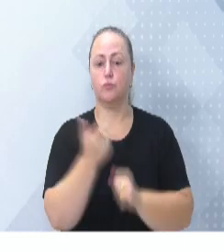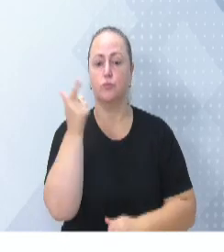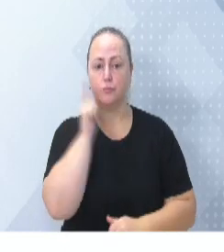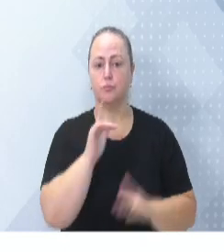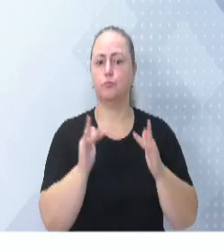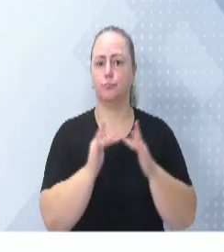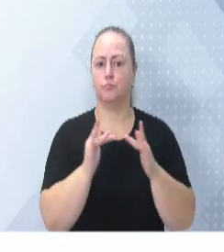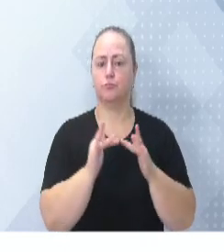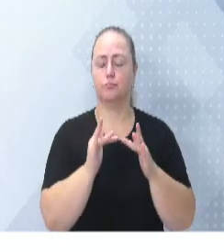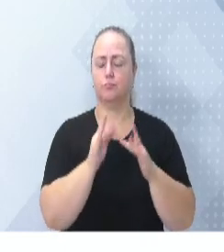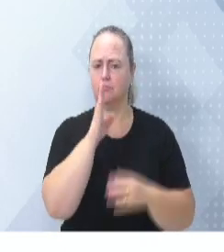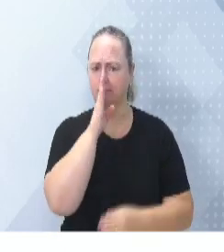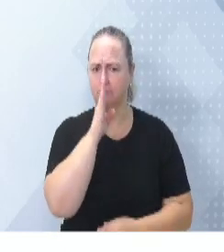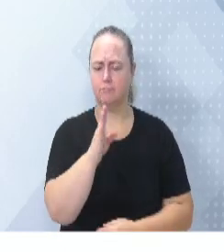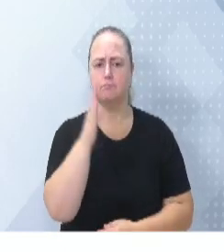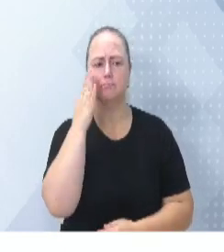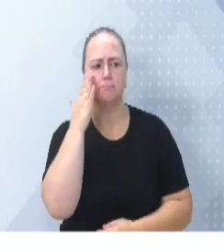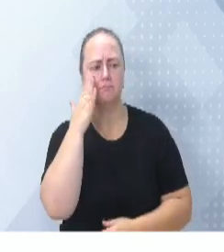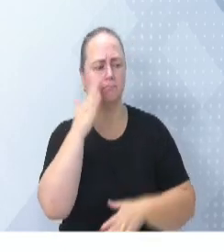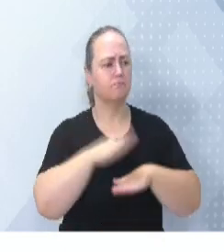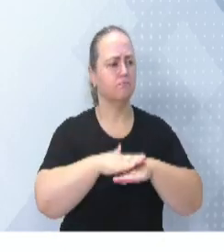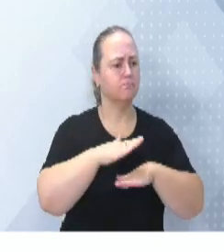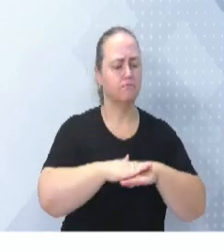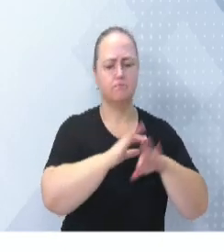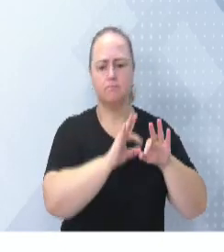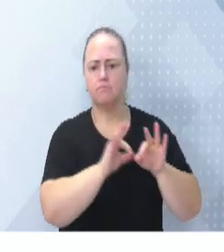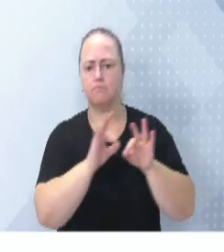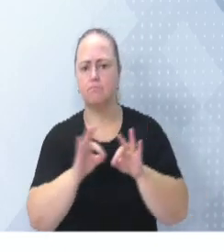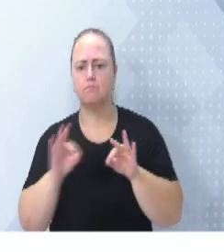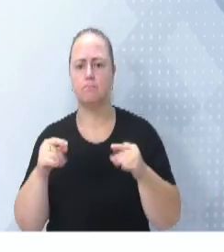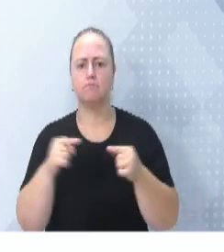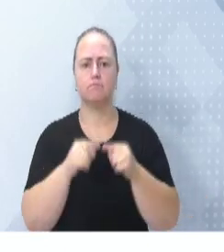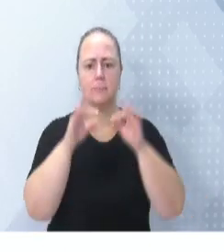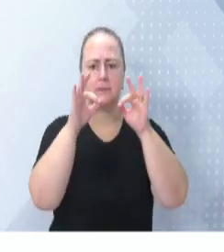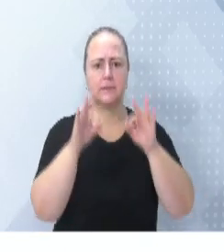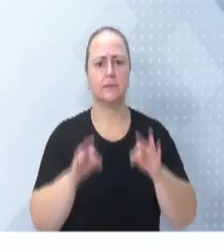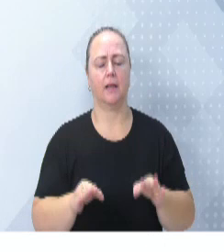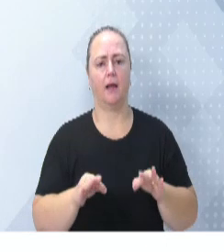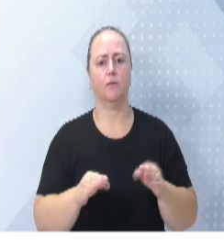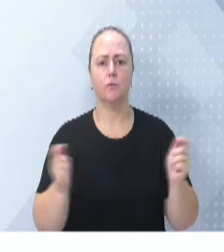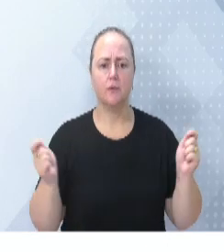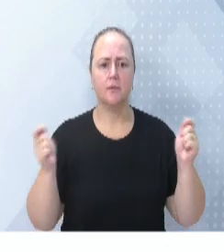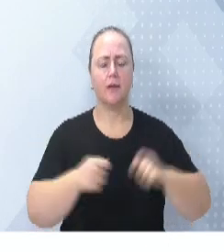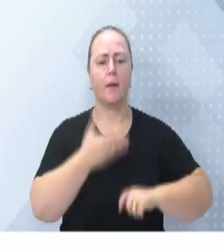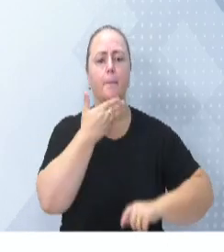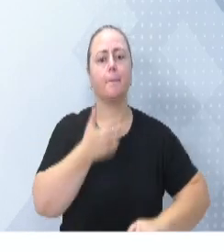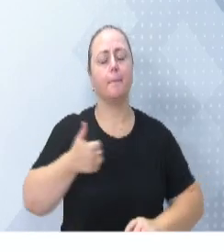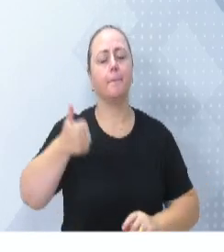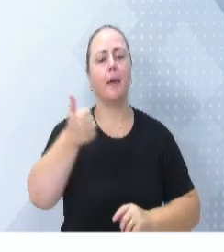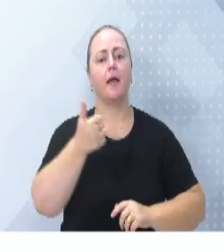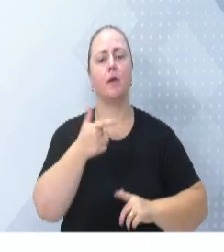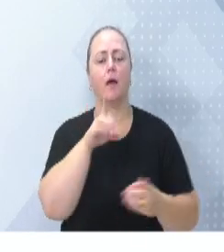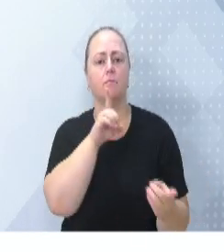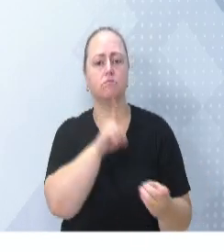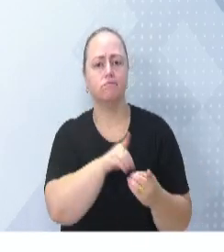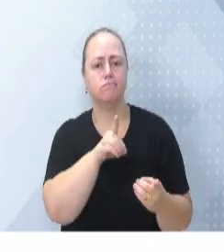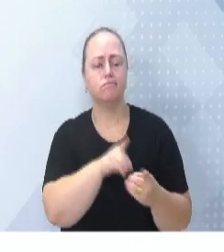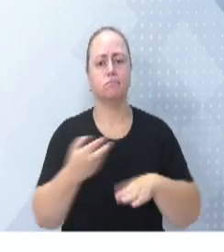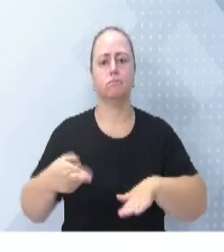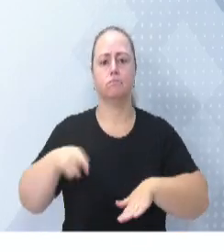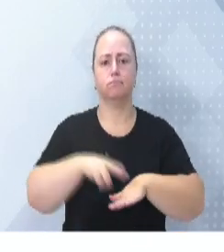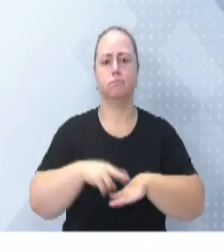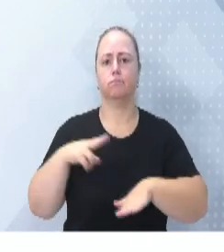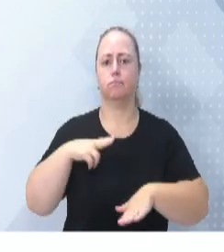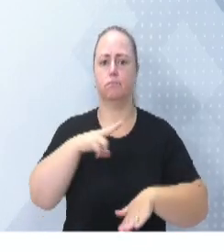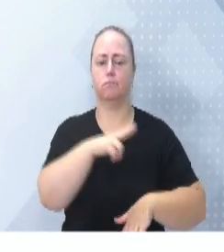direto com os médicos, para saber se os atos praticados por eles são os mais adequados, para nós podermos facilitar o atendimento e ter a recuperação mais rápida do